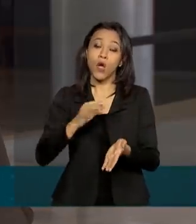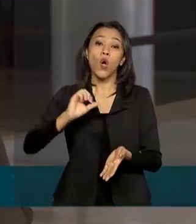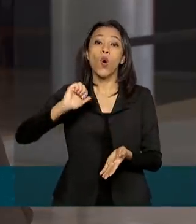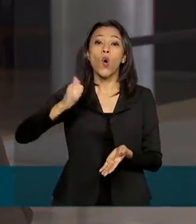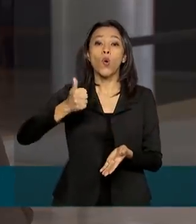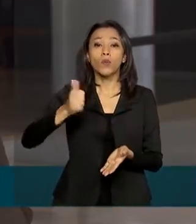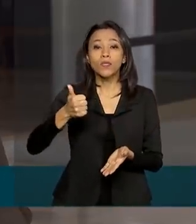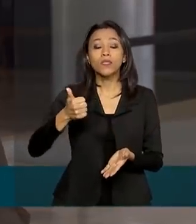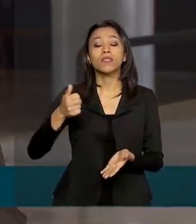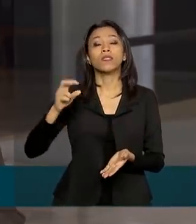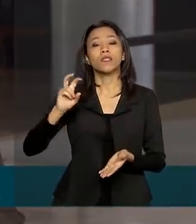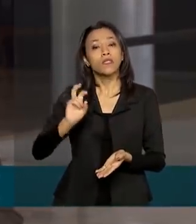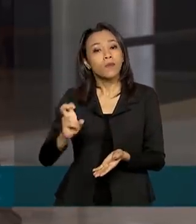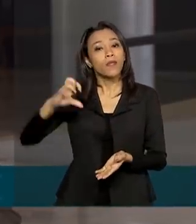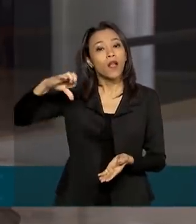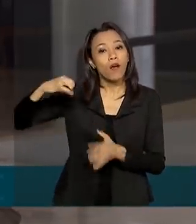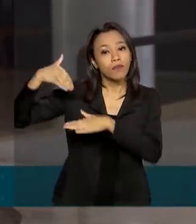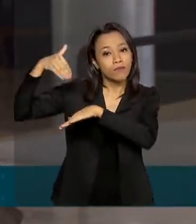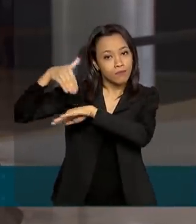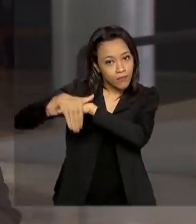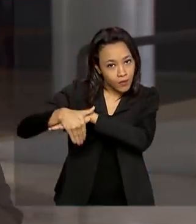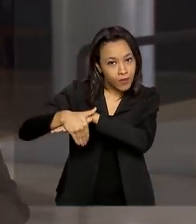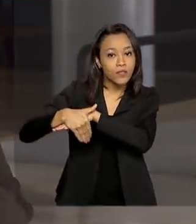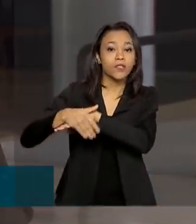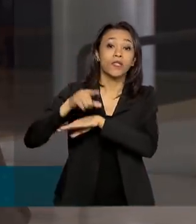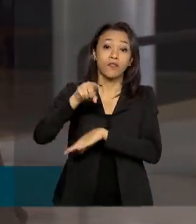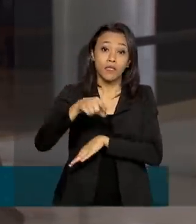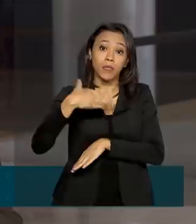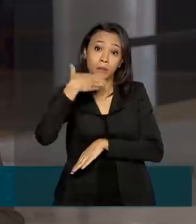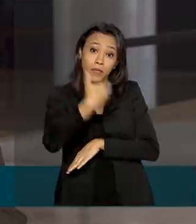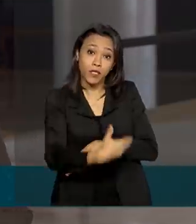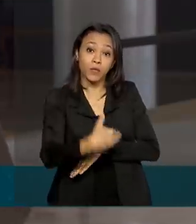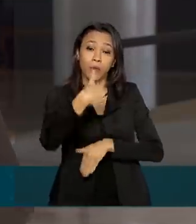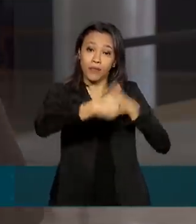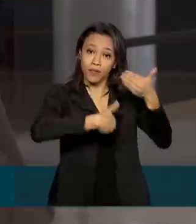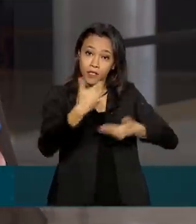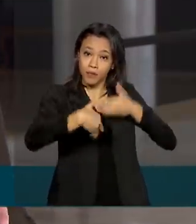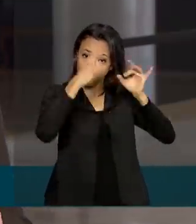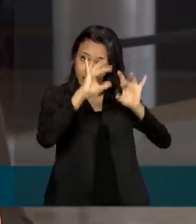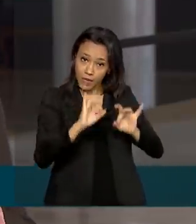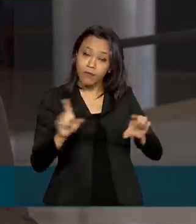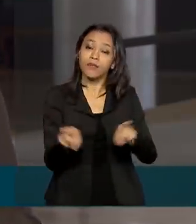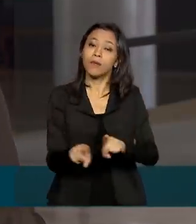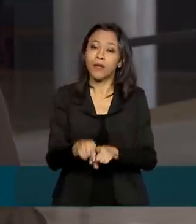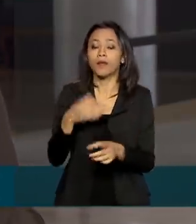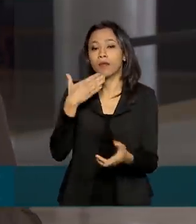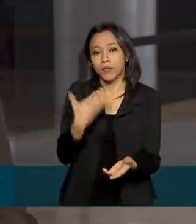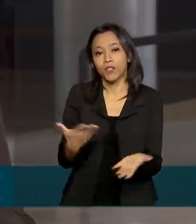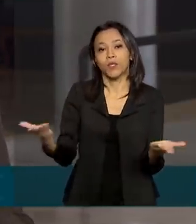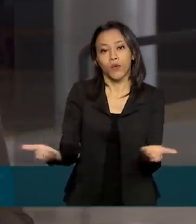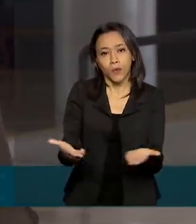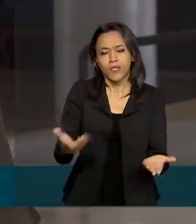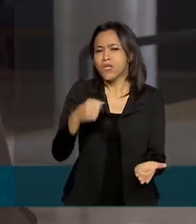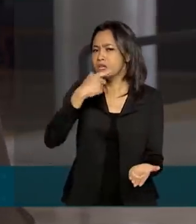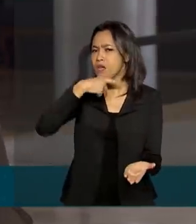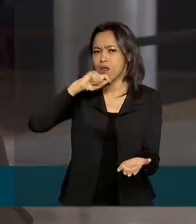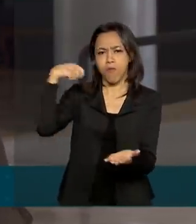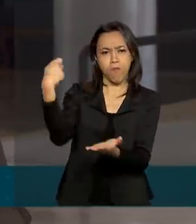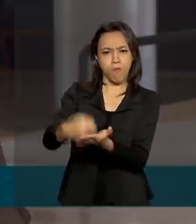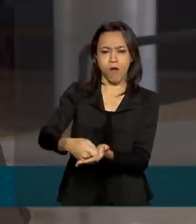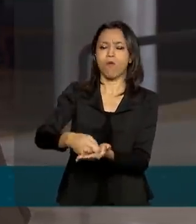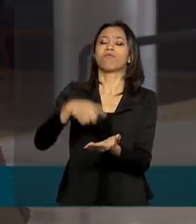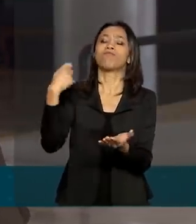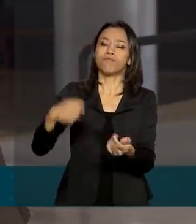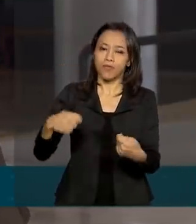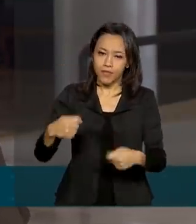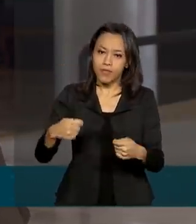da noite. O prazo para pedir algum tipo de atendimento especializado também termina hoje. E quem não pagou o boleto da taxa de inscrição tem que fazer esse